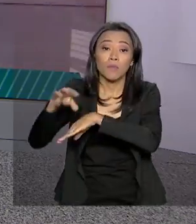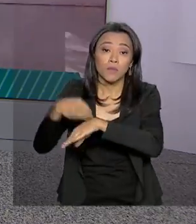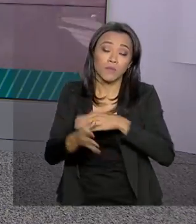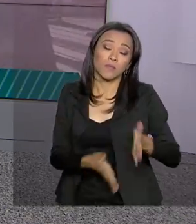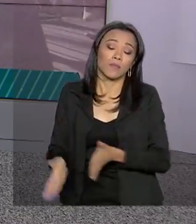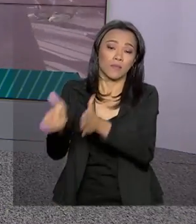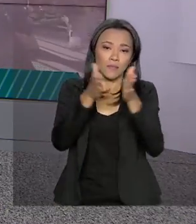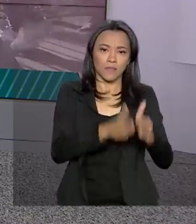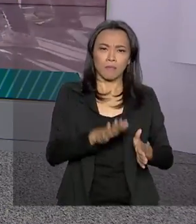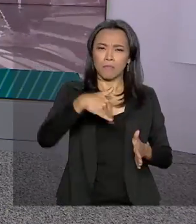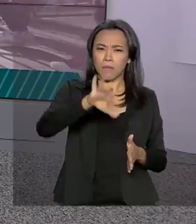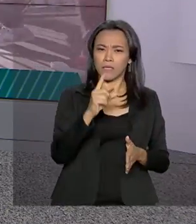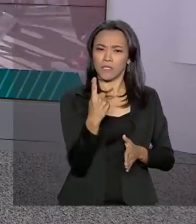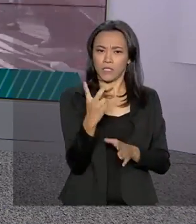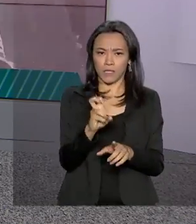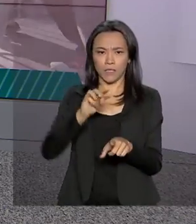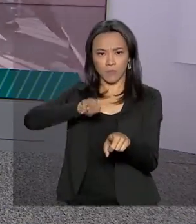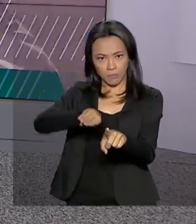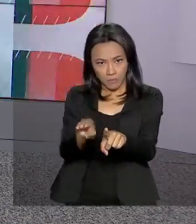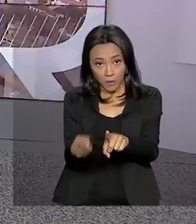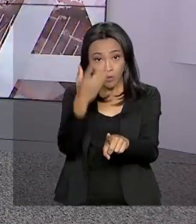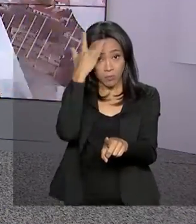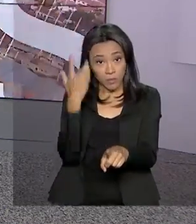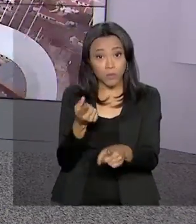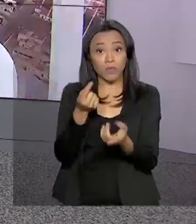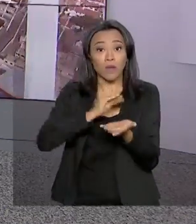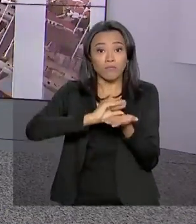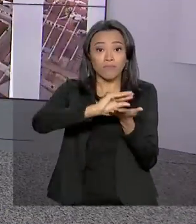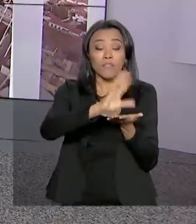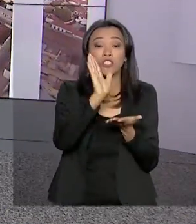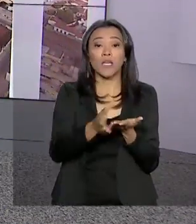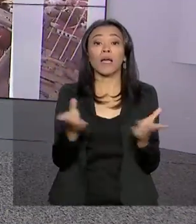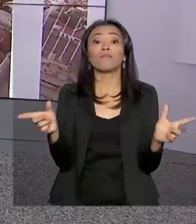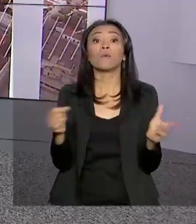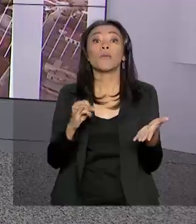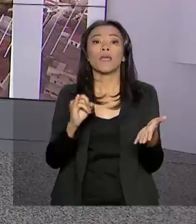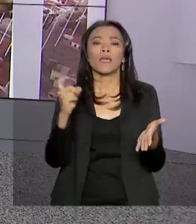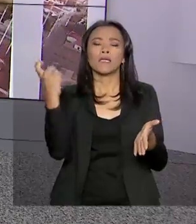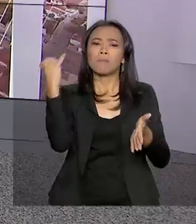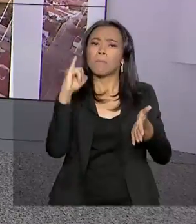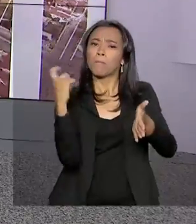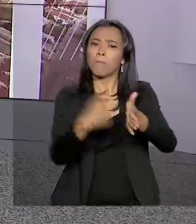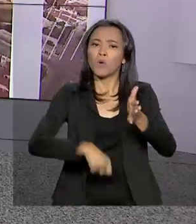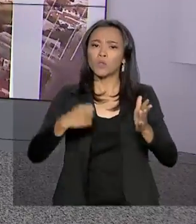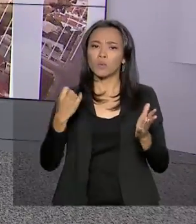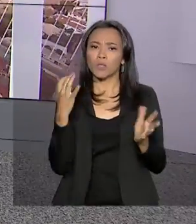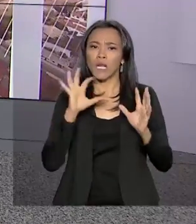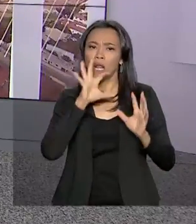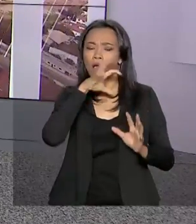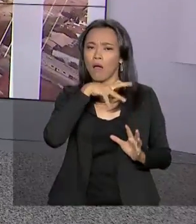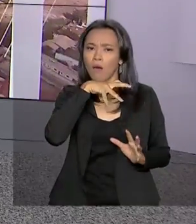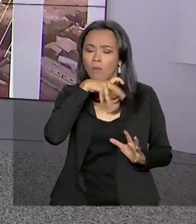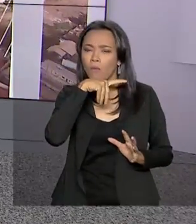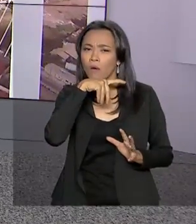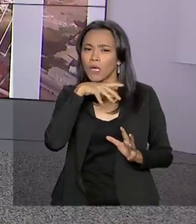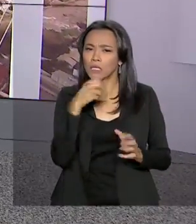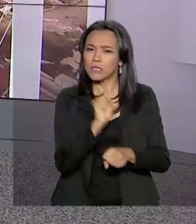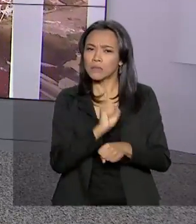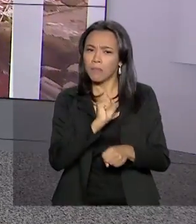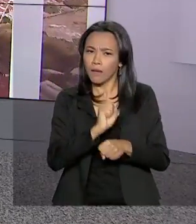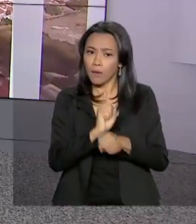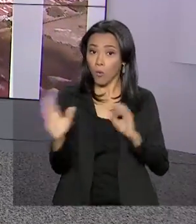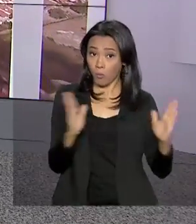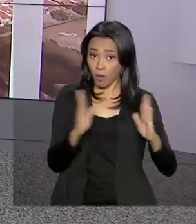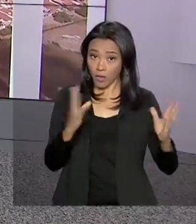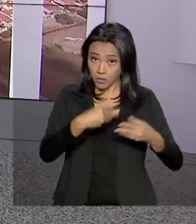Mais de 15 milhões de contribuintes já entregaram a declaração do imposto de renda. A Receita Federal espera 30 milhões e meio este ano. O